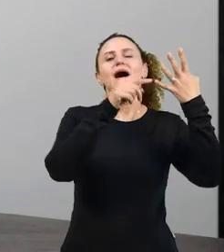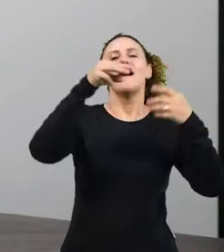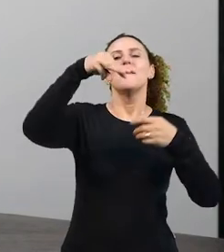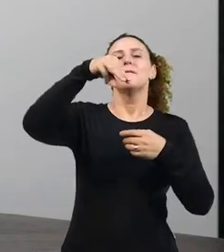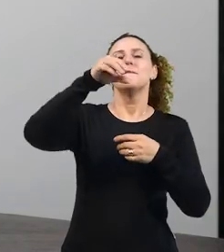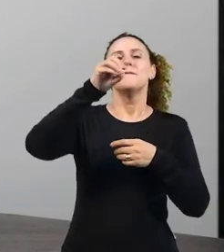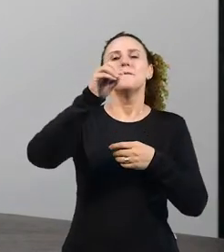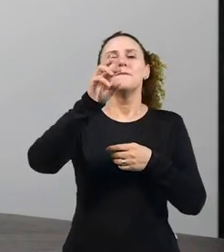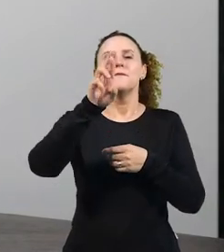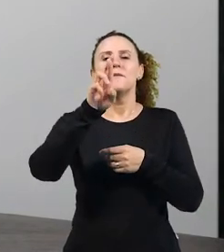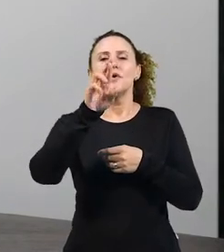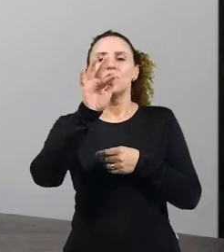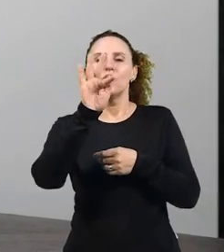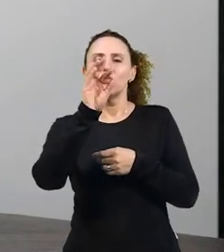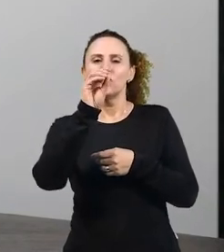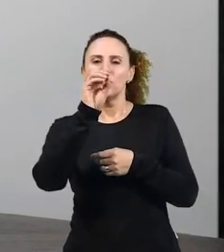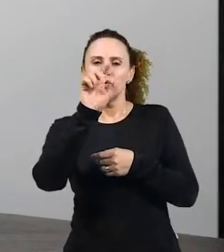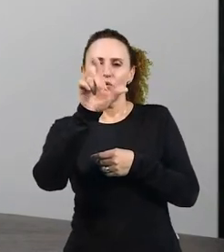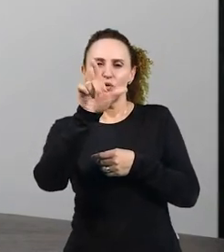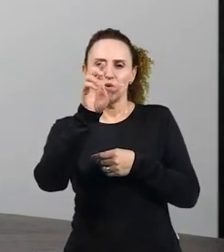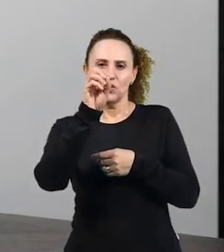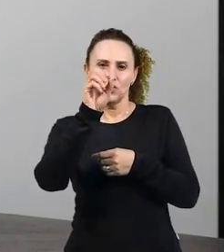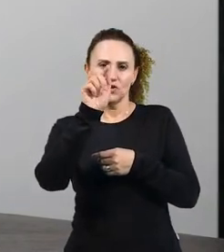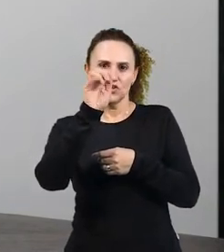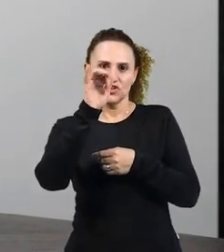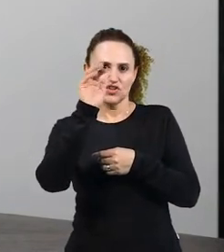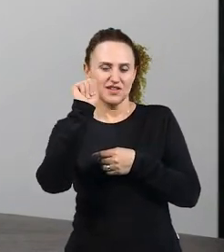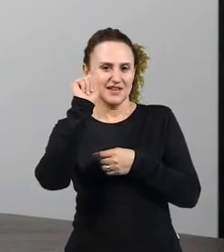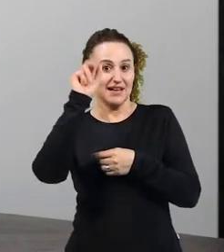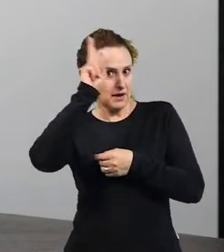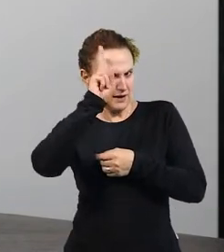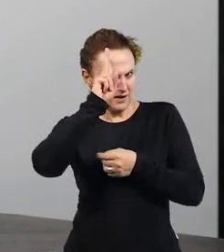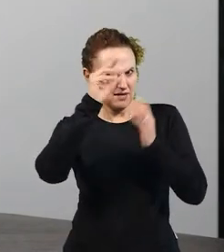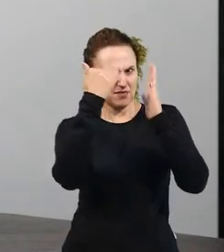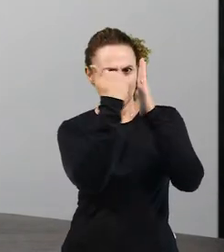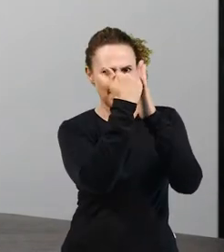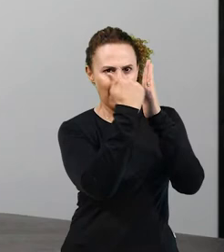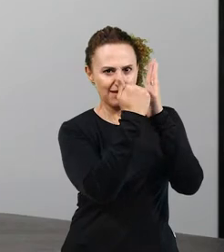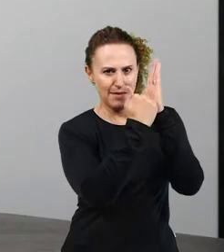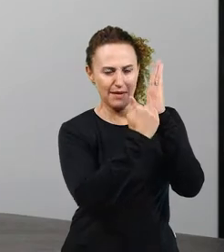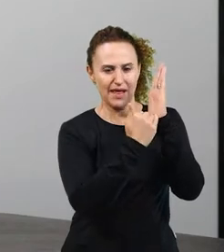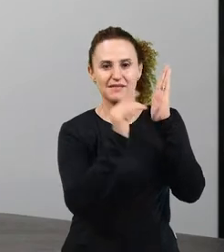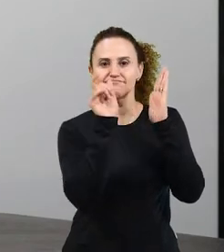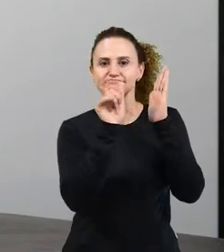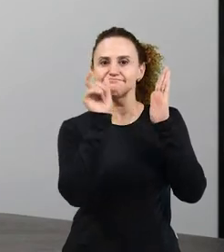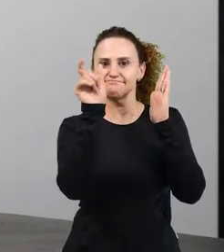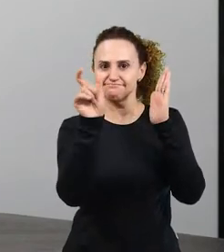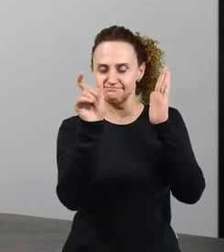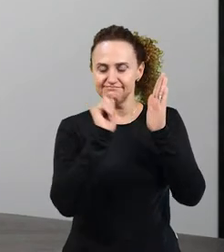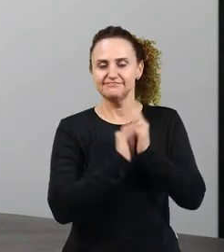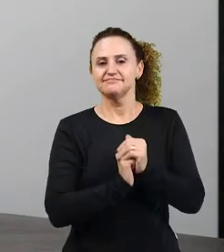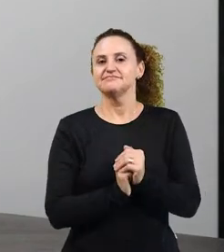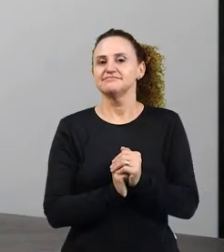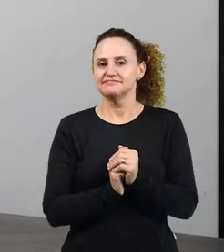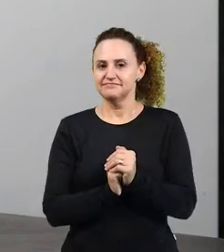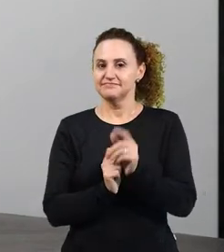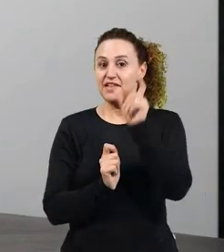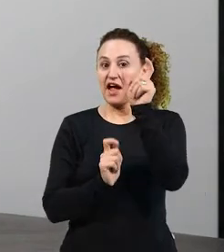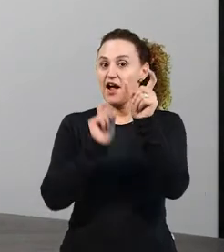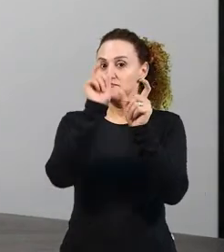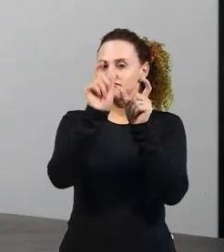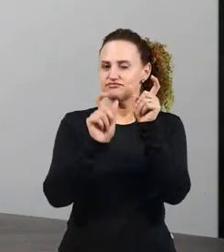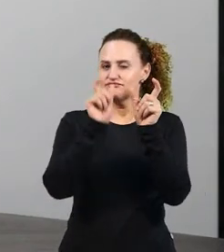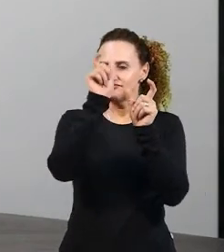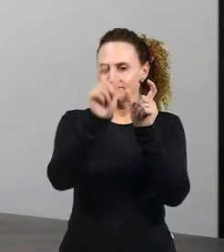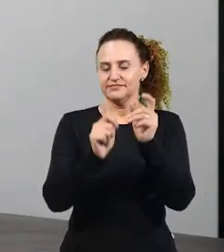Mas qual o conteúdo da morfologia? As classes de palavras. É essas classes de palavras que vocês